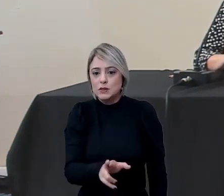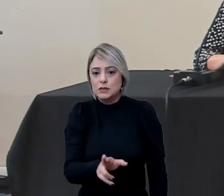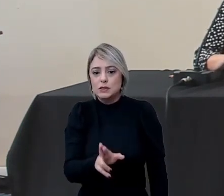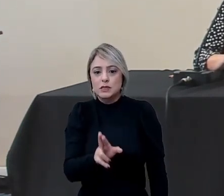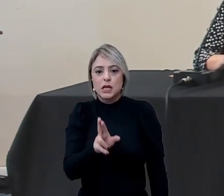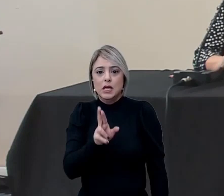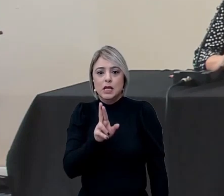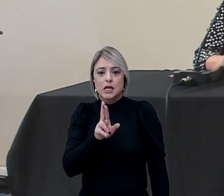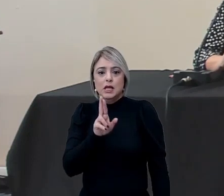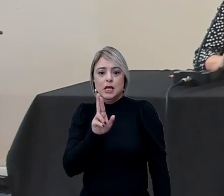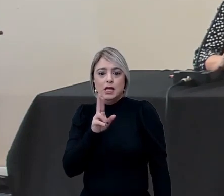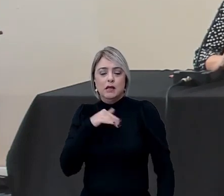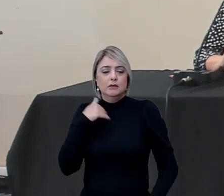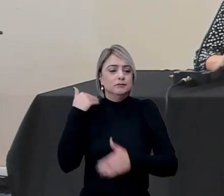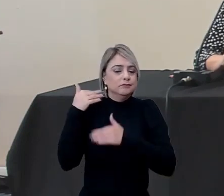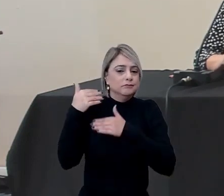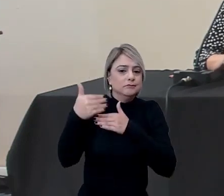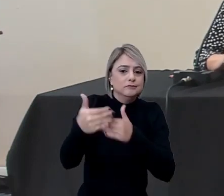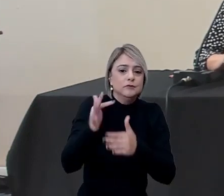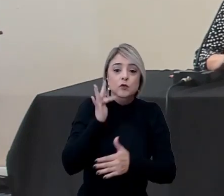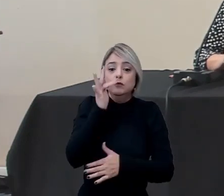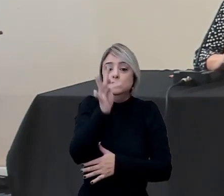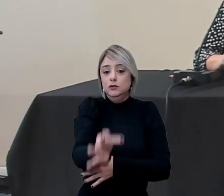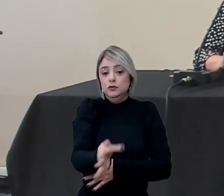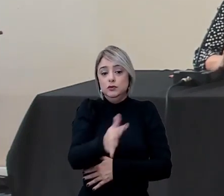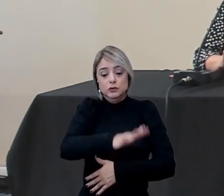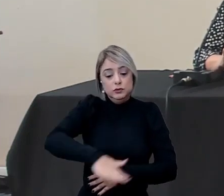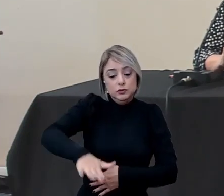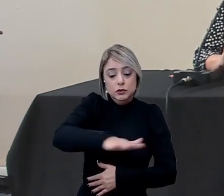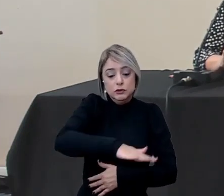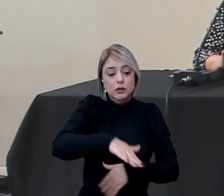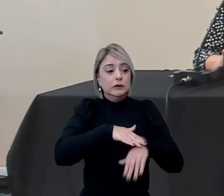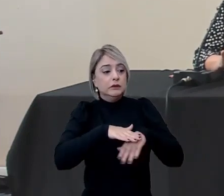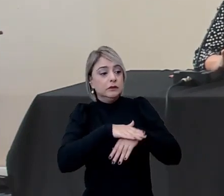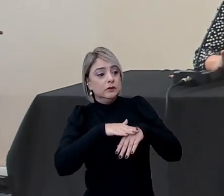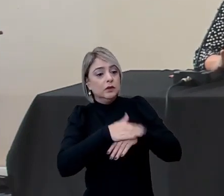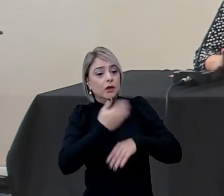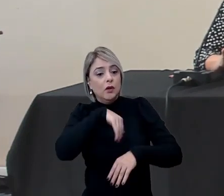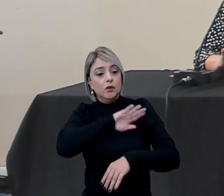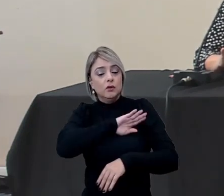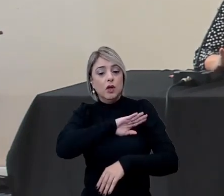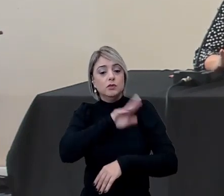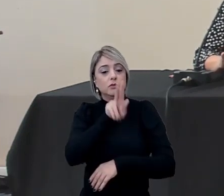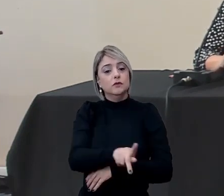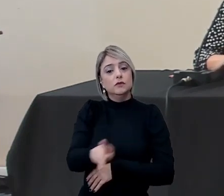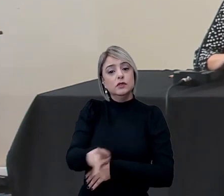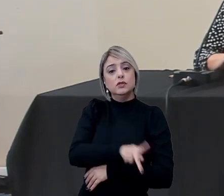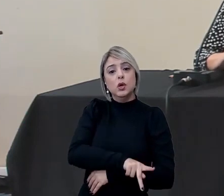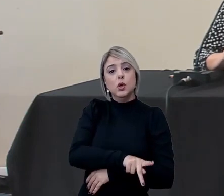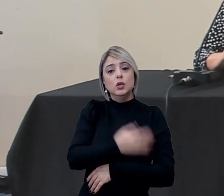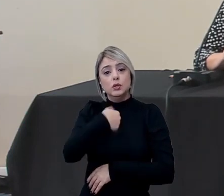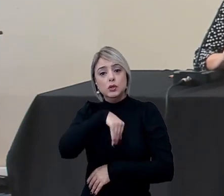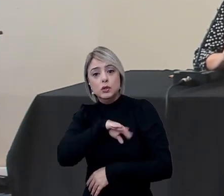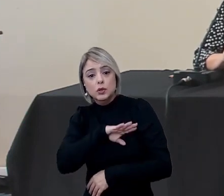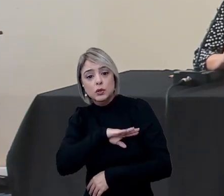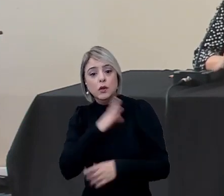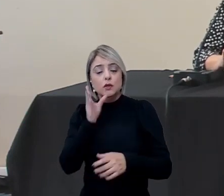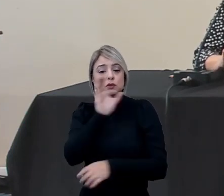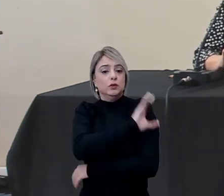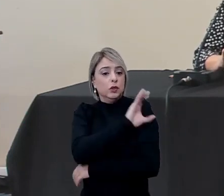definitivas a longo prazo, e nos nossos espaços de conversa com os nossos educadores, com os nossos